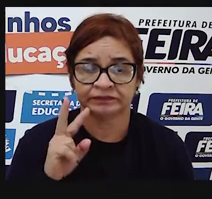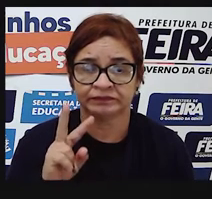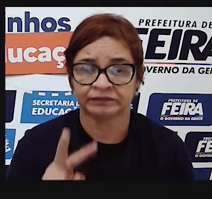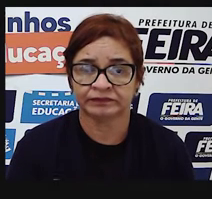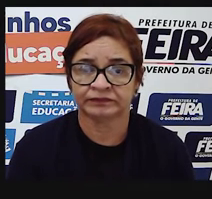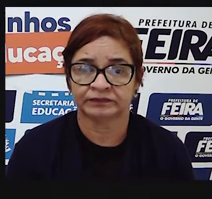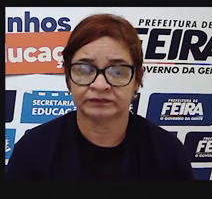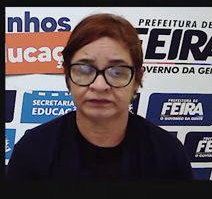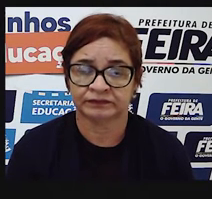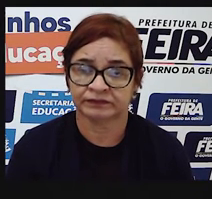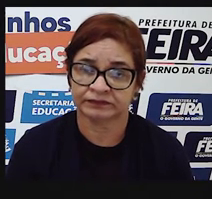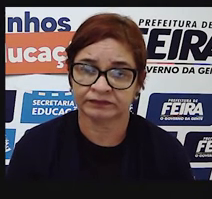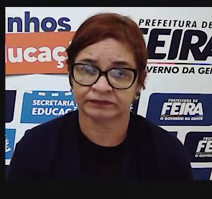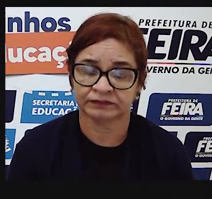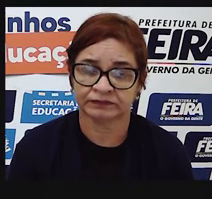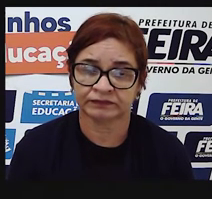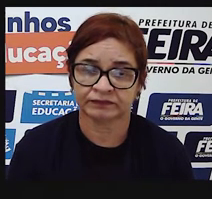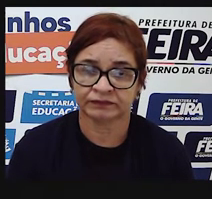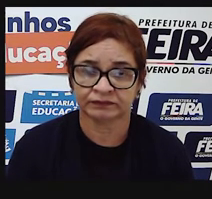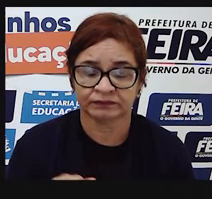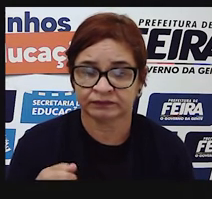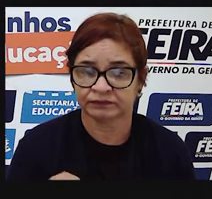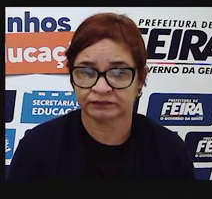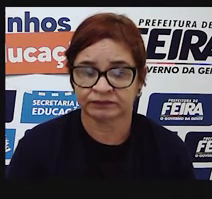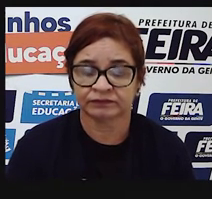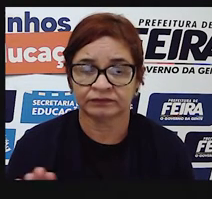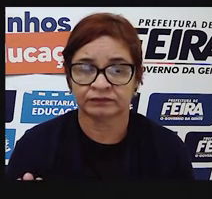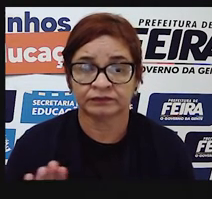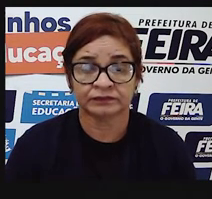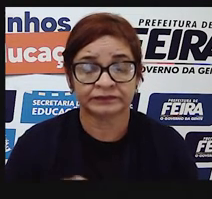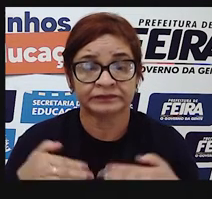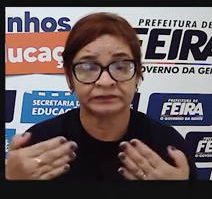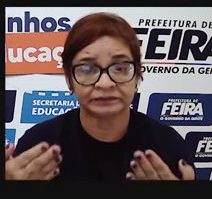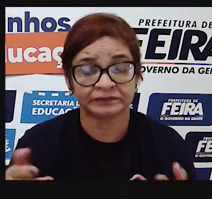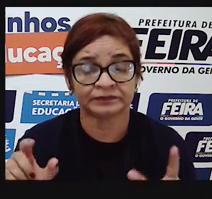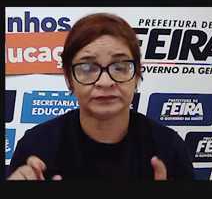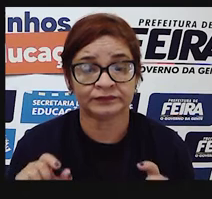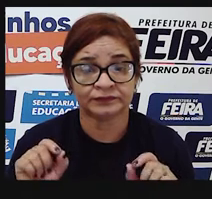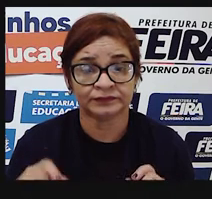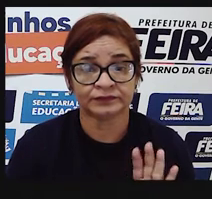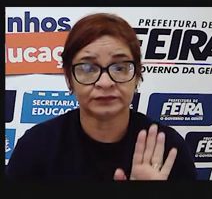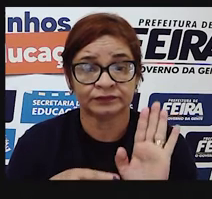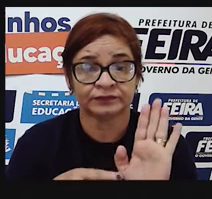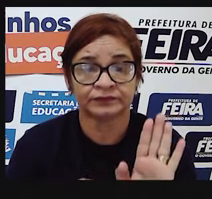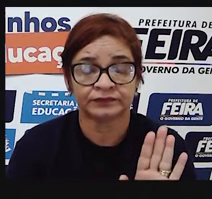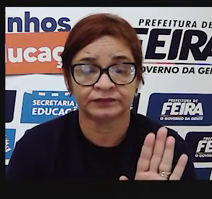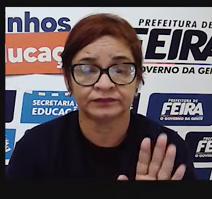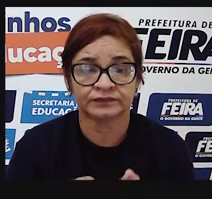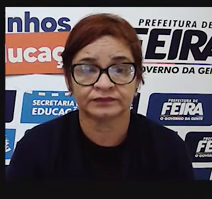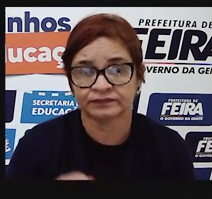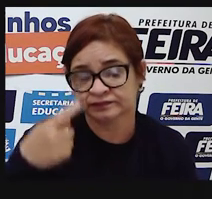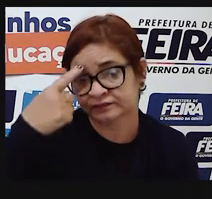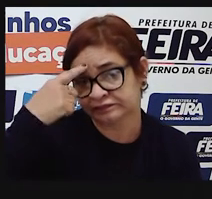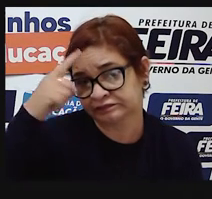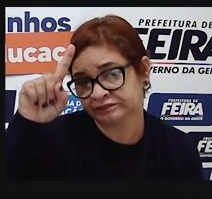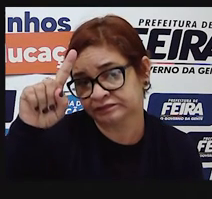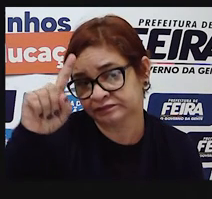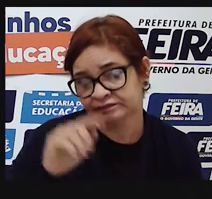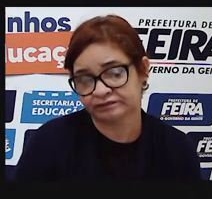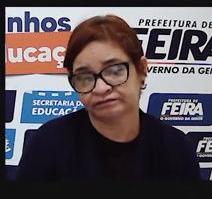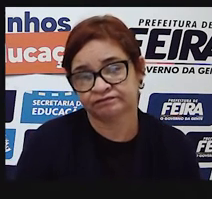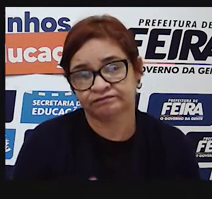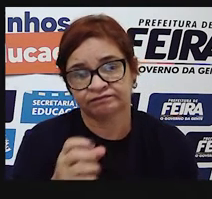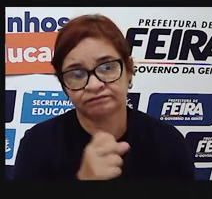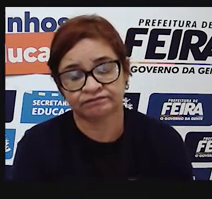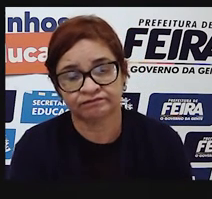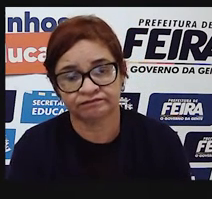que não é um sinal de pontuação, mas que representa uma ideia de soma, de adição,